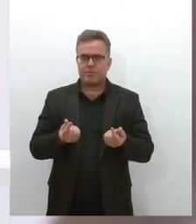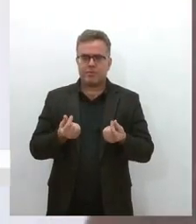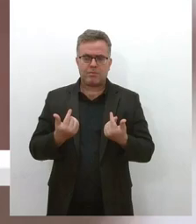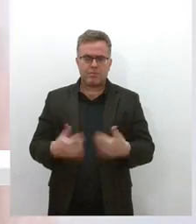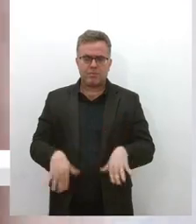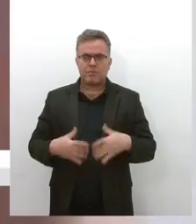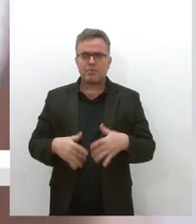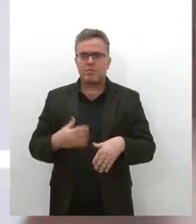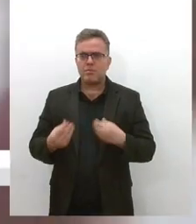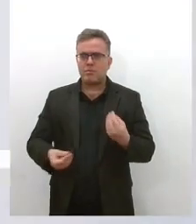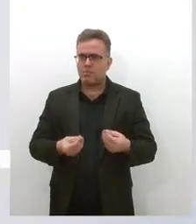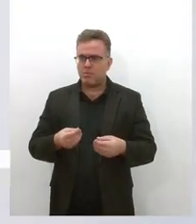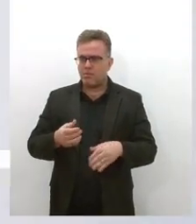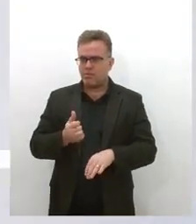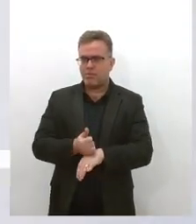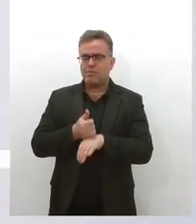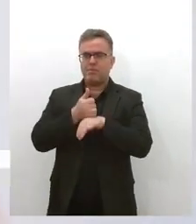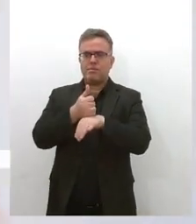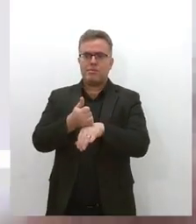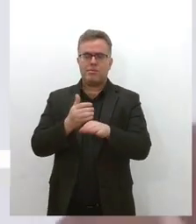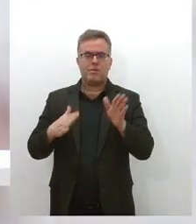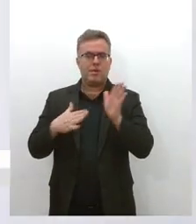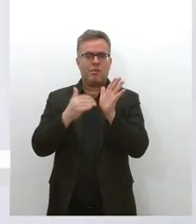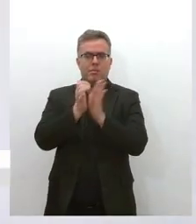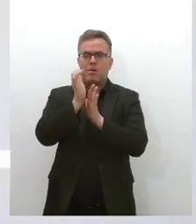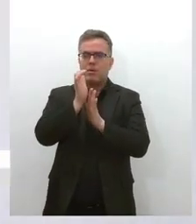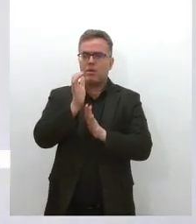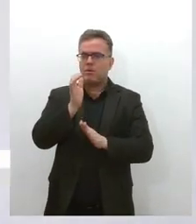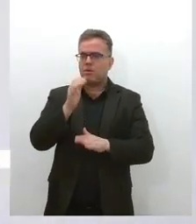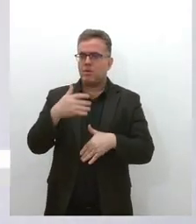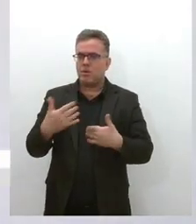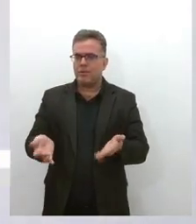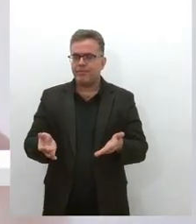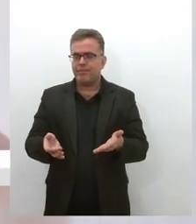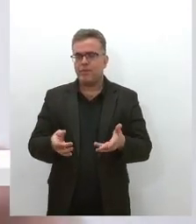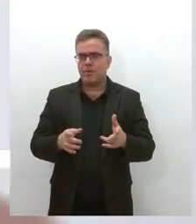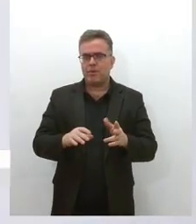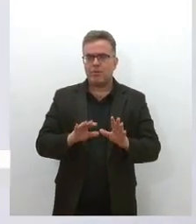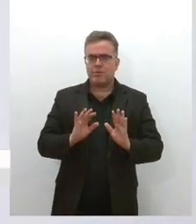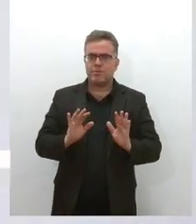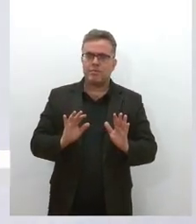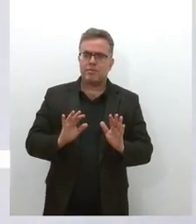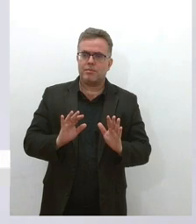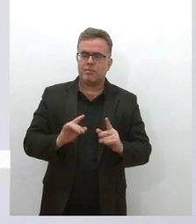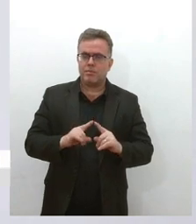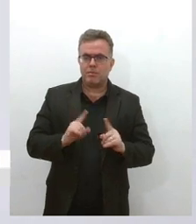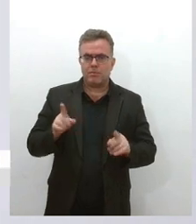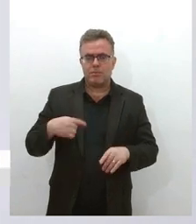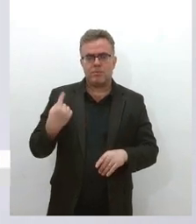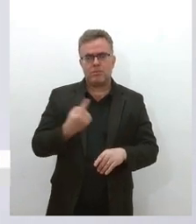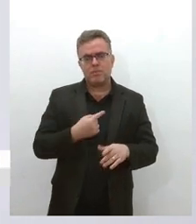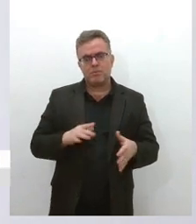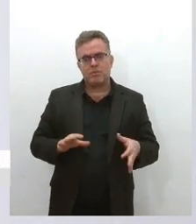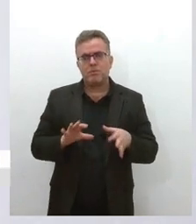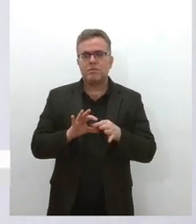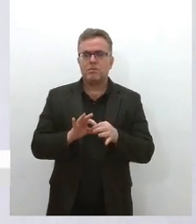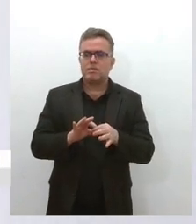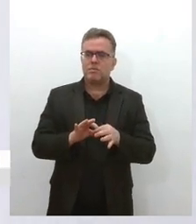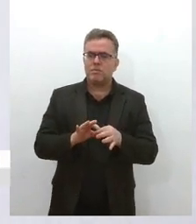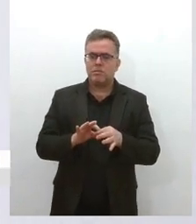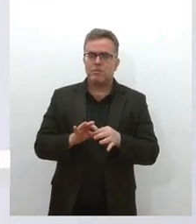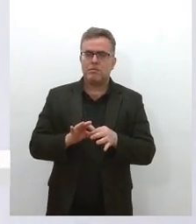dominante, da burguesia, do empresariado, enfim, dêem o nome que quiser, mas a nossa aliança, então,